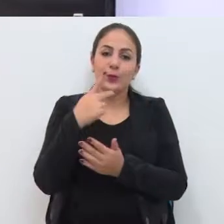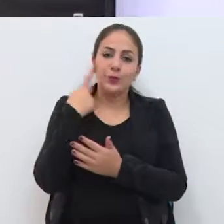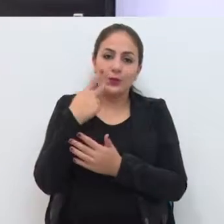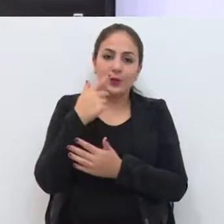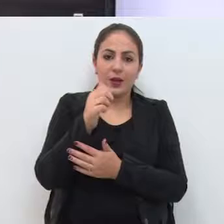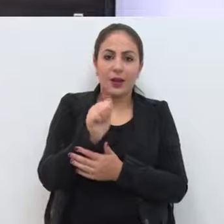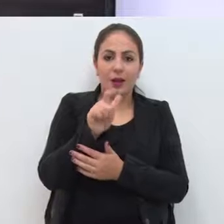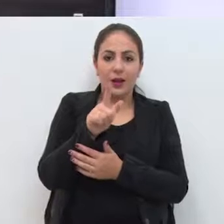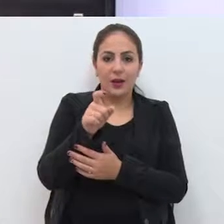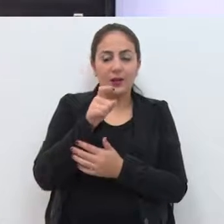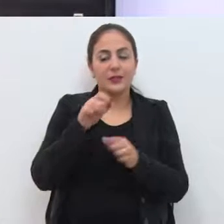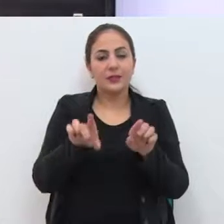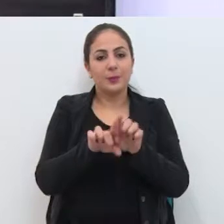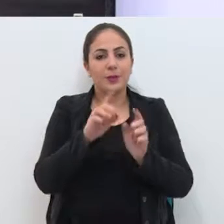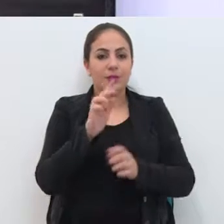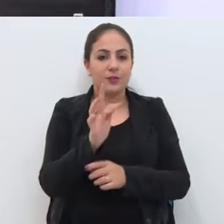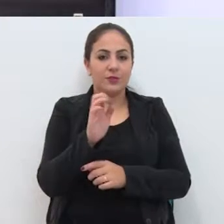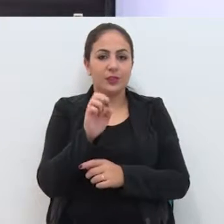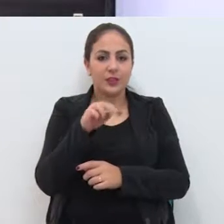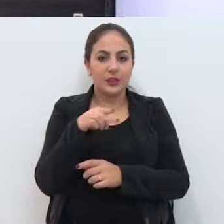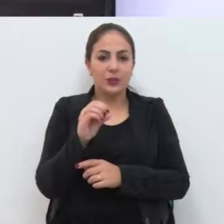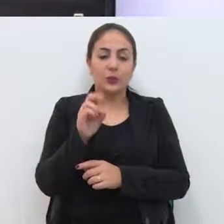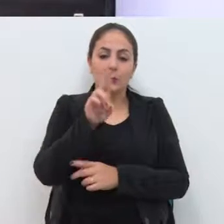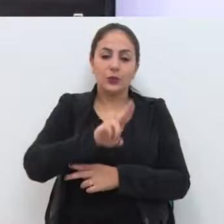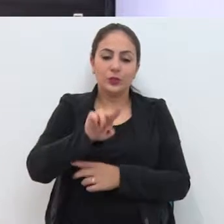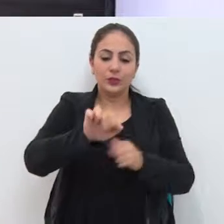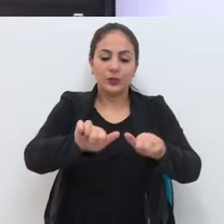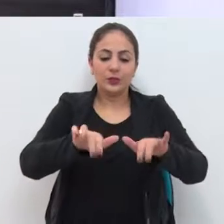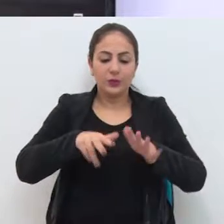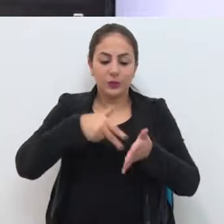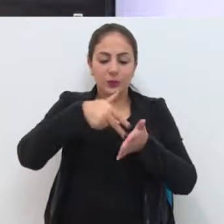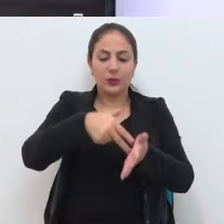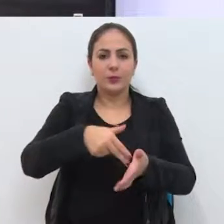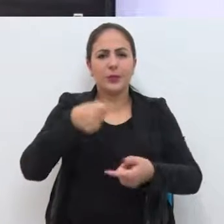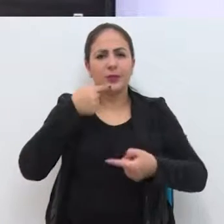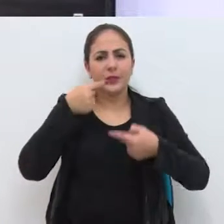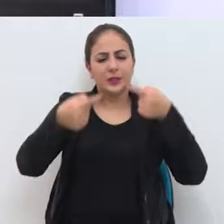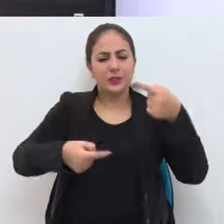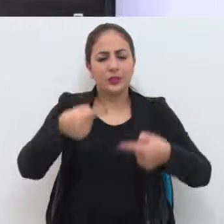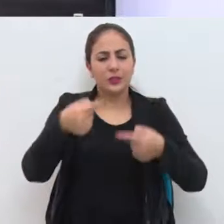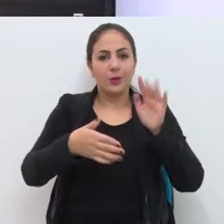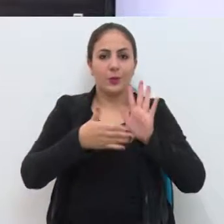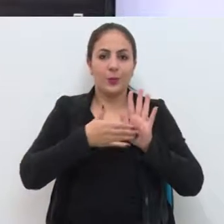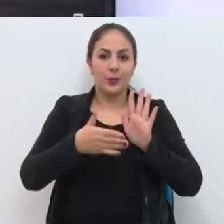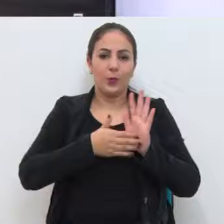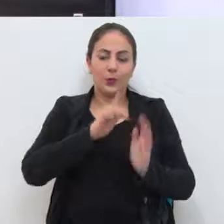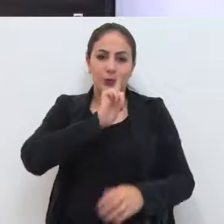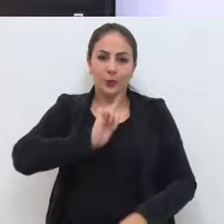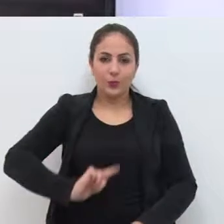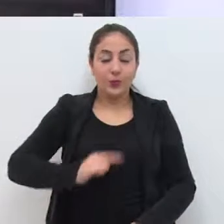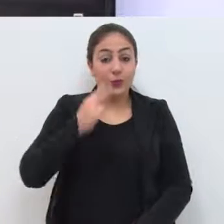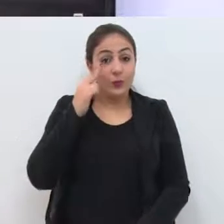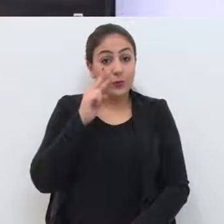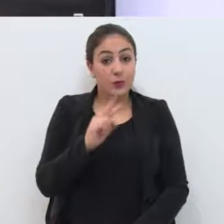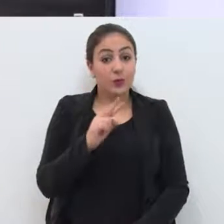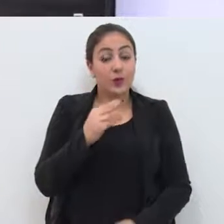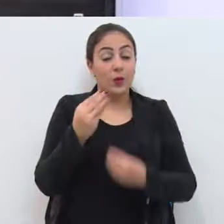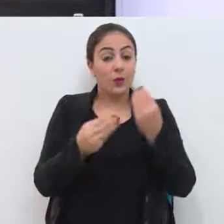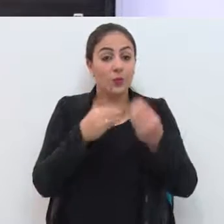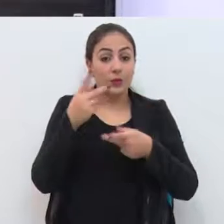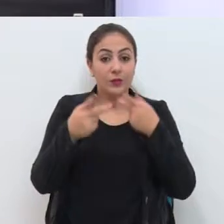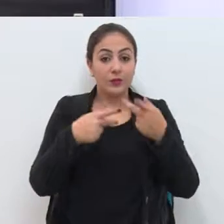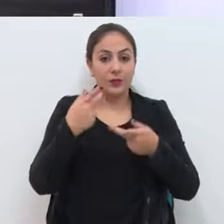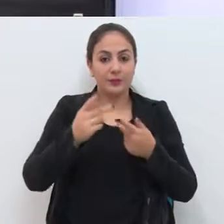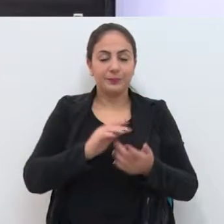Alex Necker e Fernando Rigon utilizaram o espaço para criticar as propostas do governo. Vamos ver parte